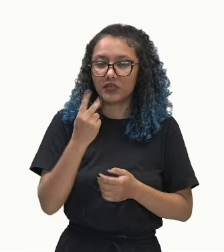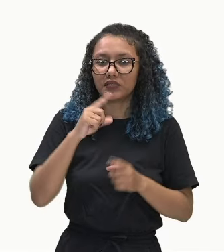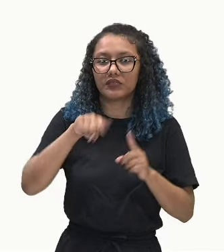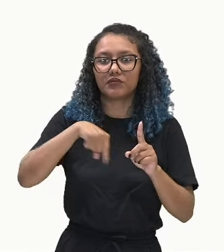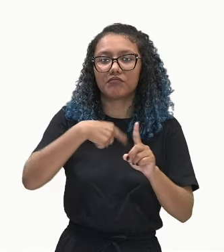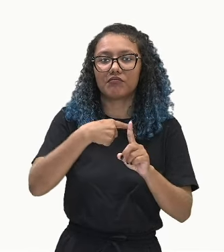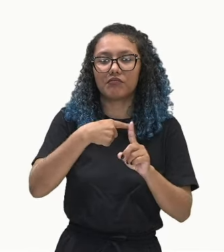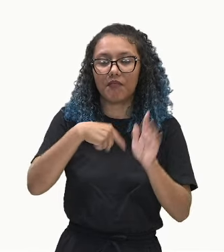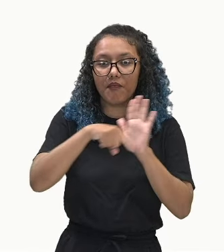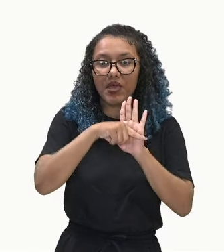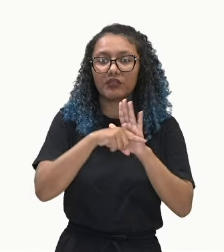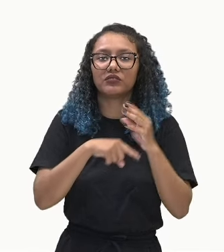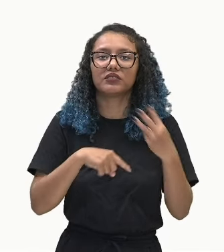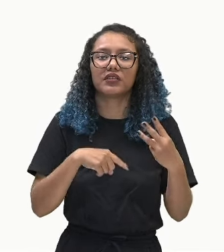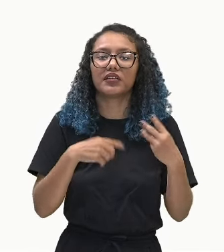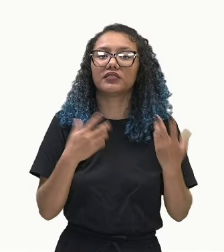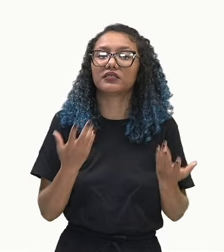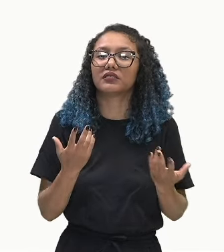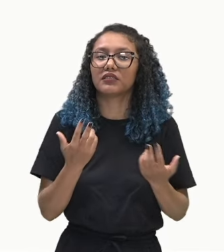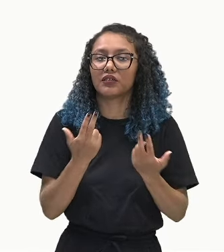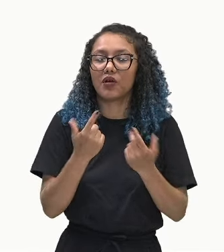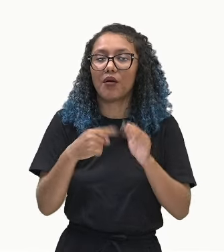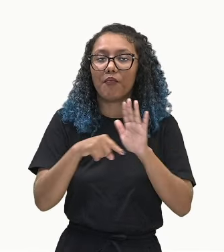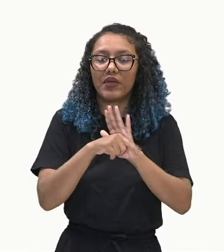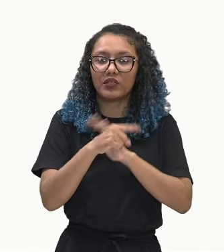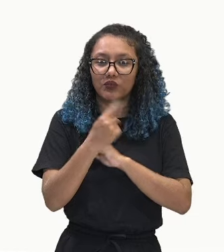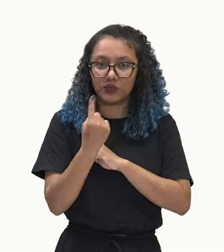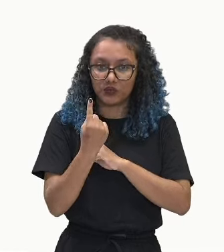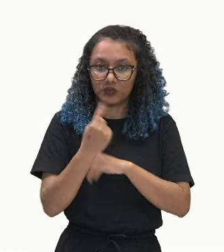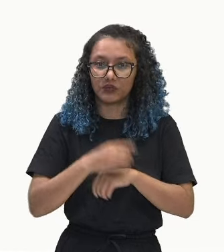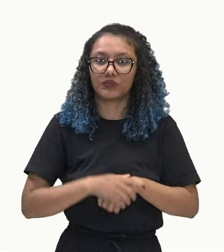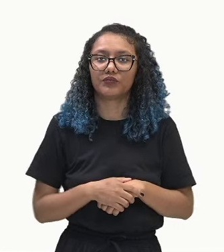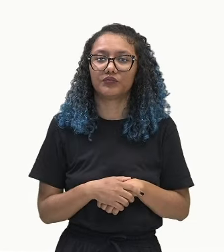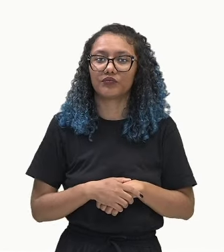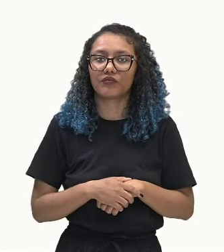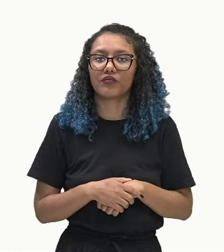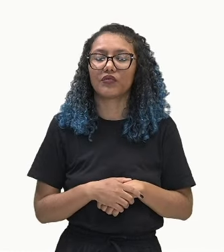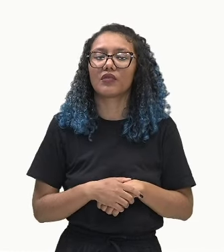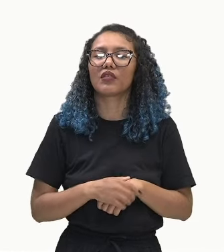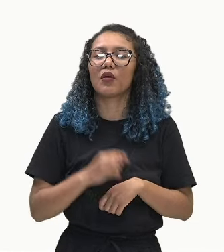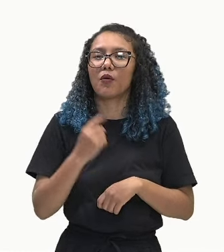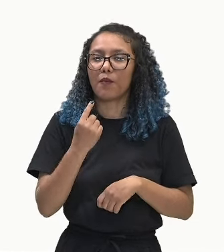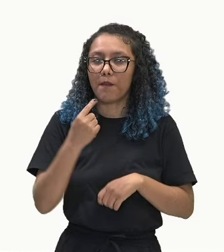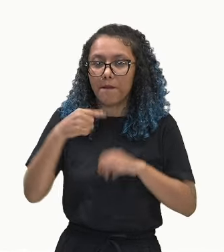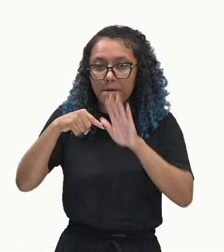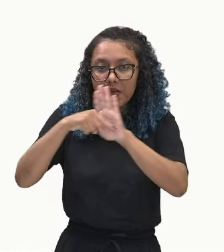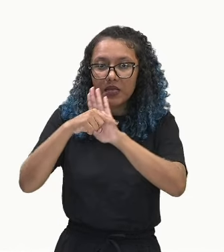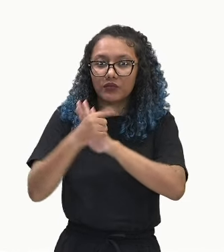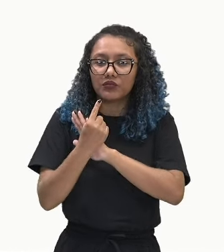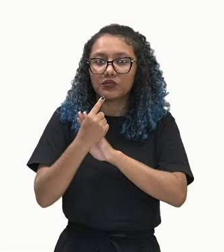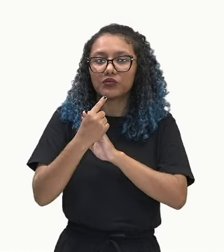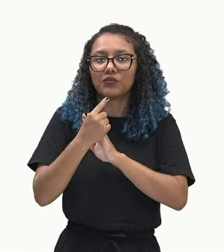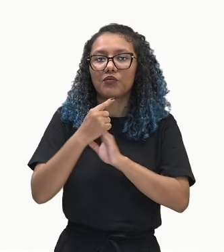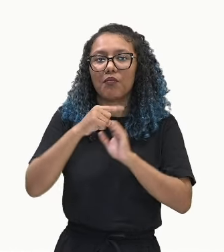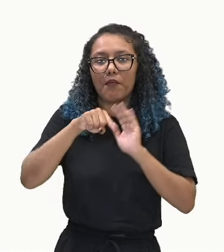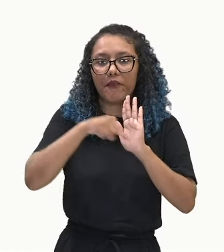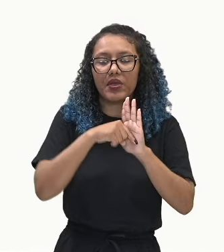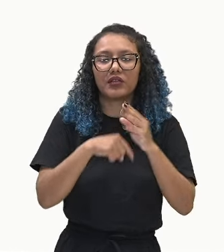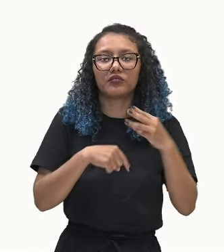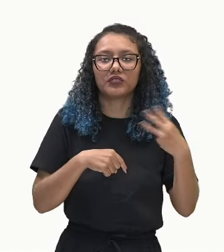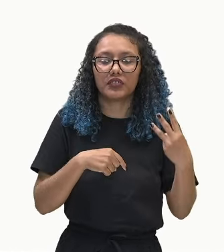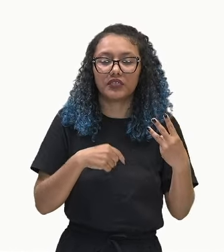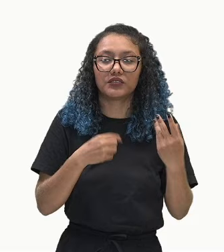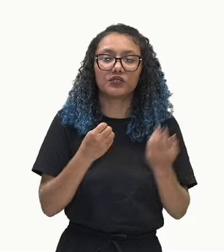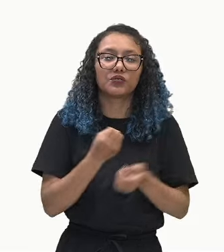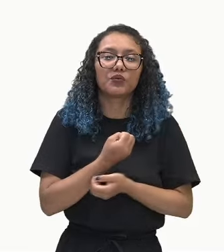é menos 1. O menos 1, a gente também soma com menos 3. Aí vai ficar menos 1,